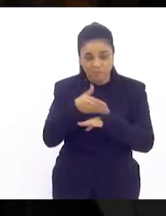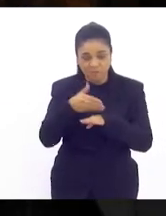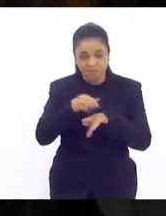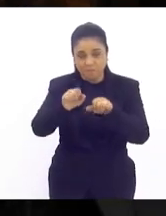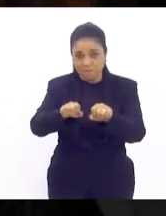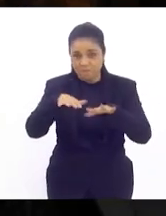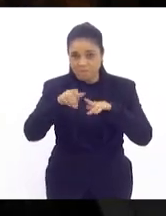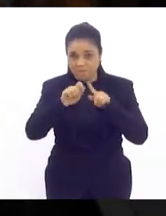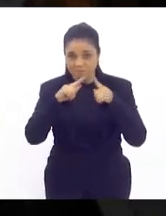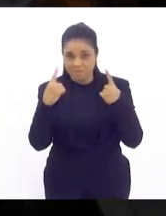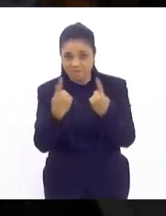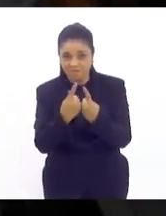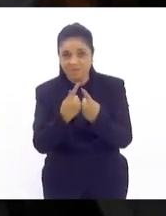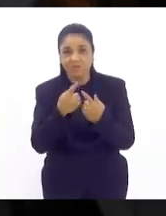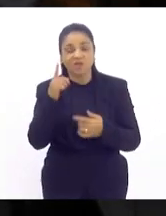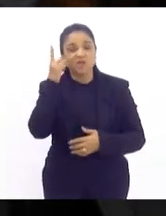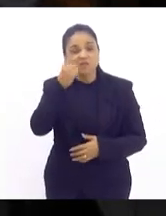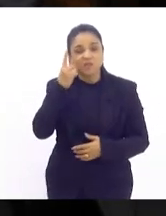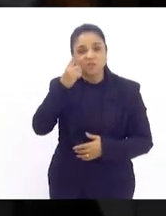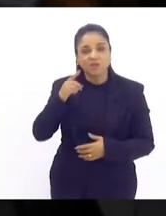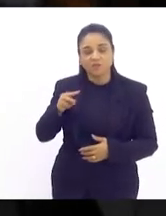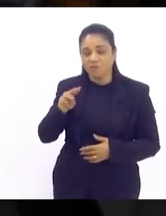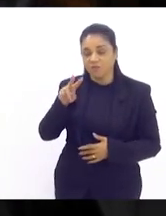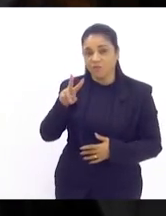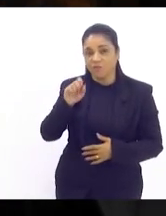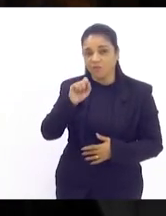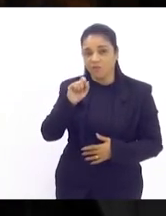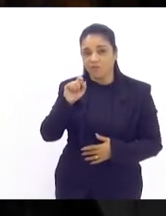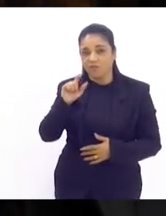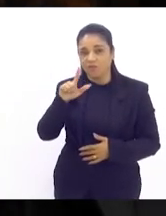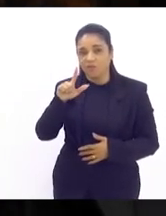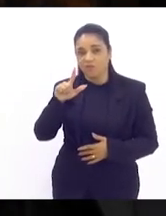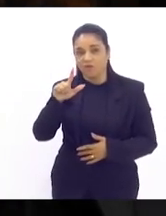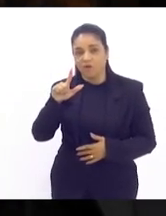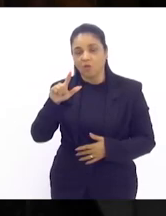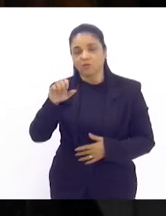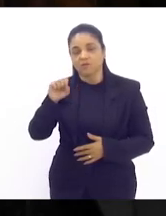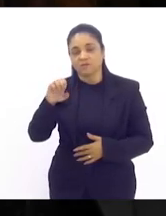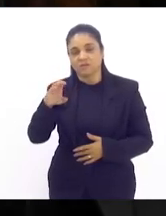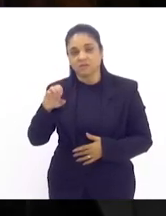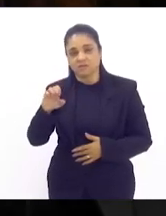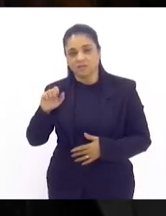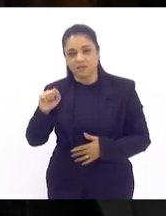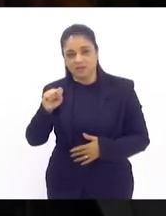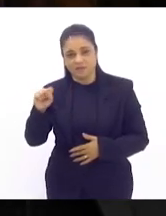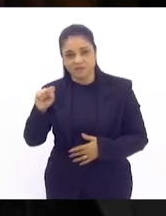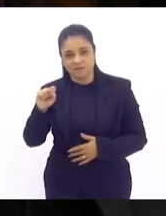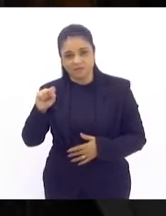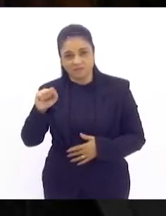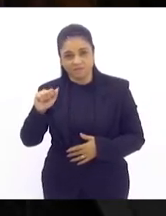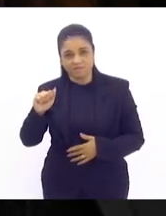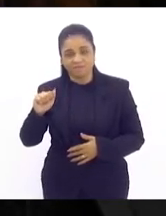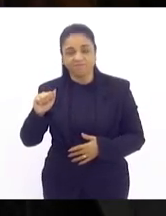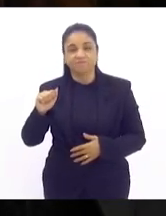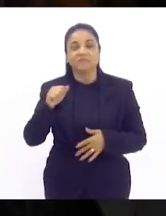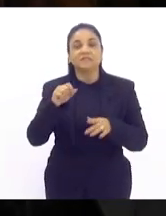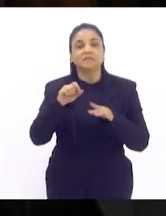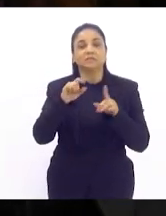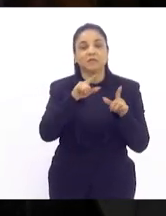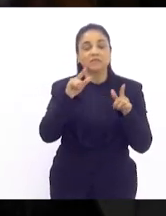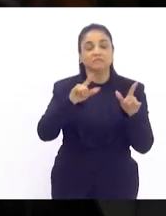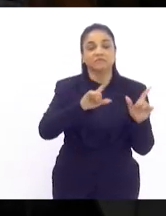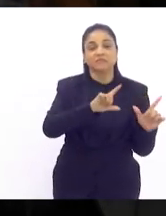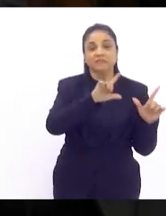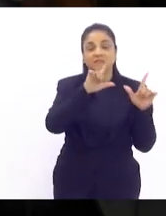ali o nosso deputado Valda Serraza queria saudar as senhoras e senhores telespectadores